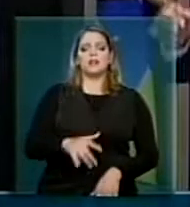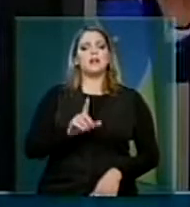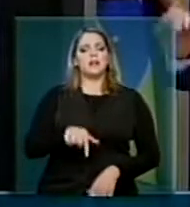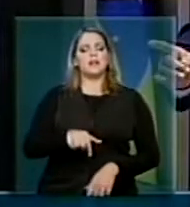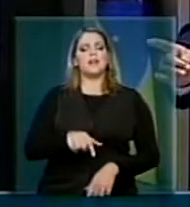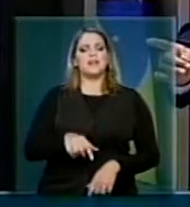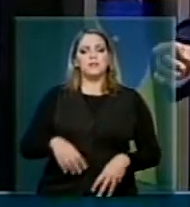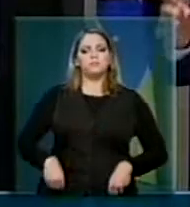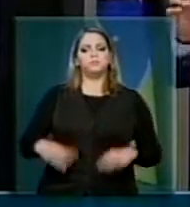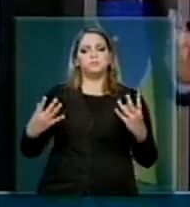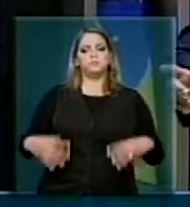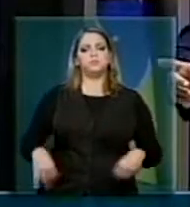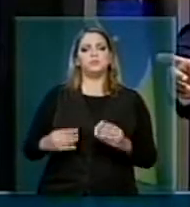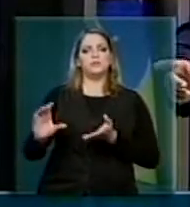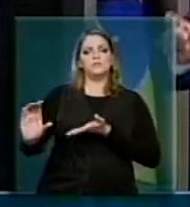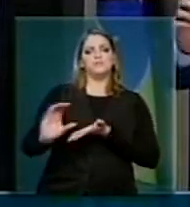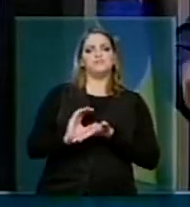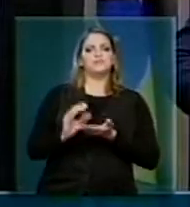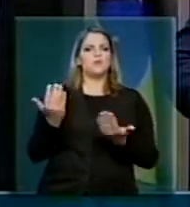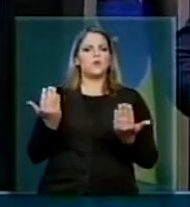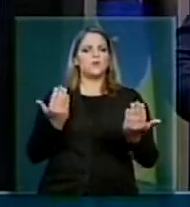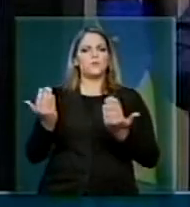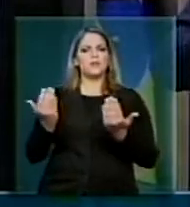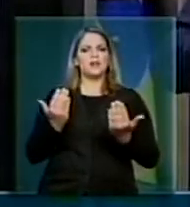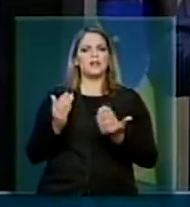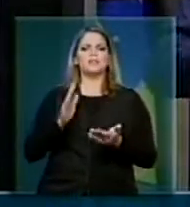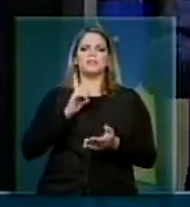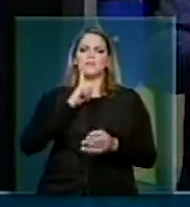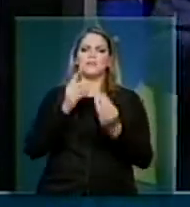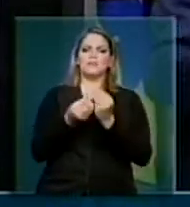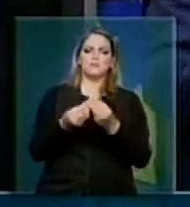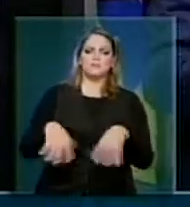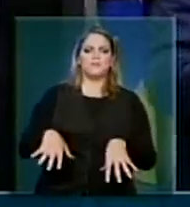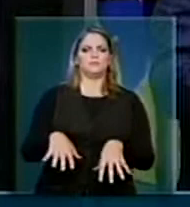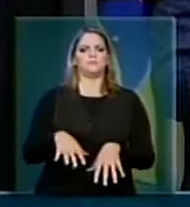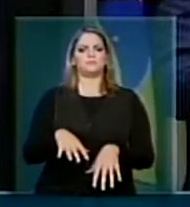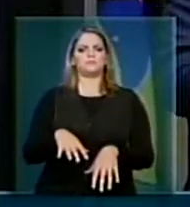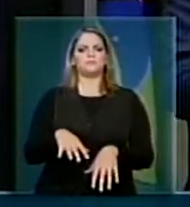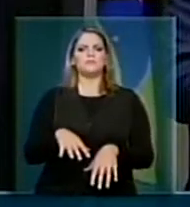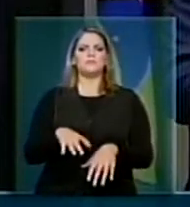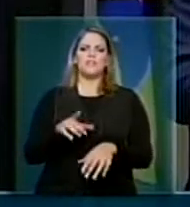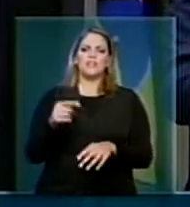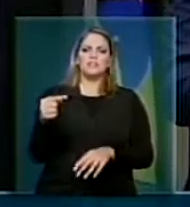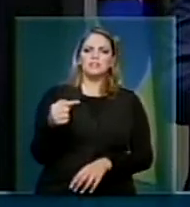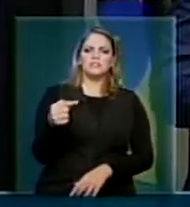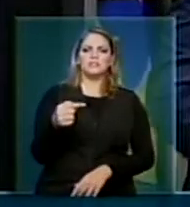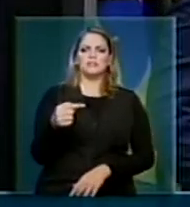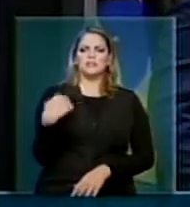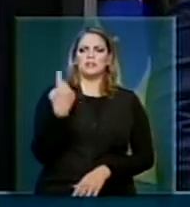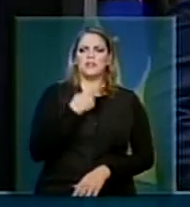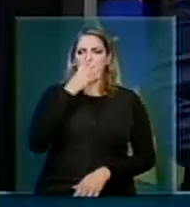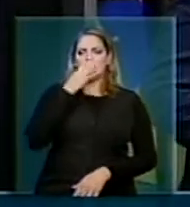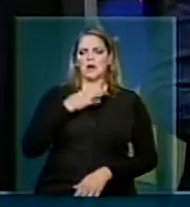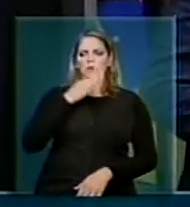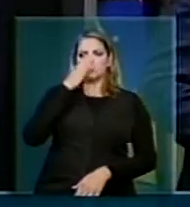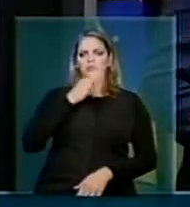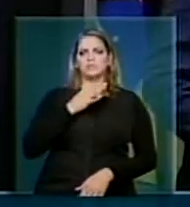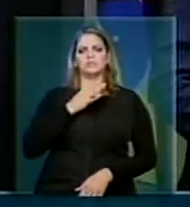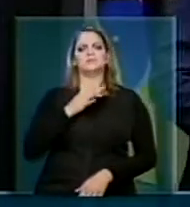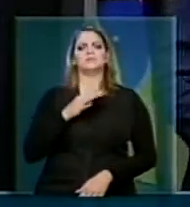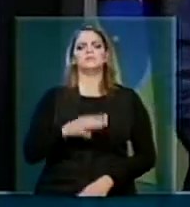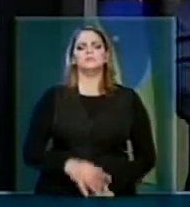despesas com saúde, Previdência e Assistência, gerando, não déficit, como somos acusados, mas gerando